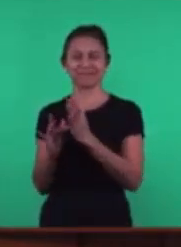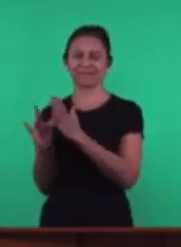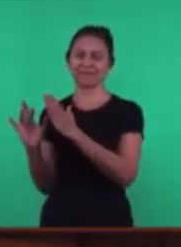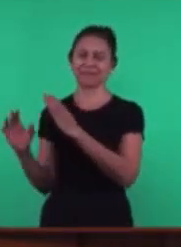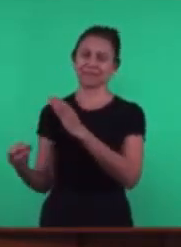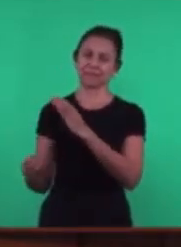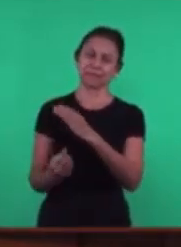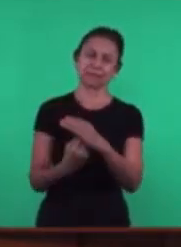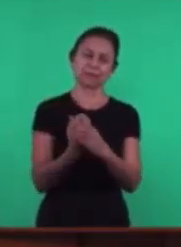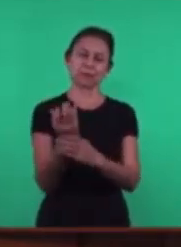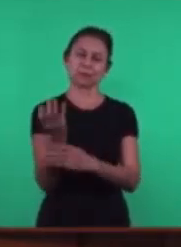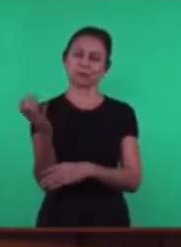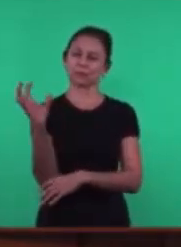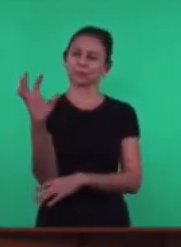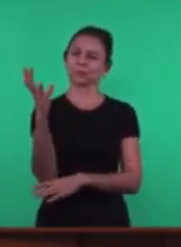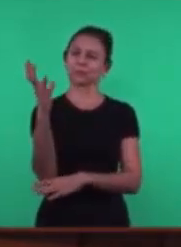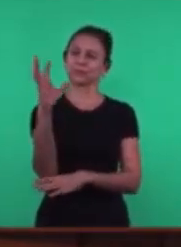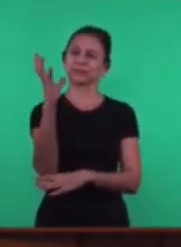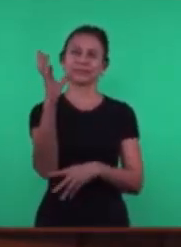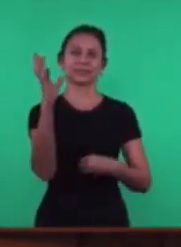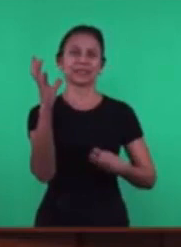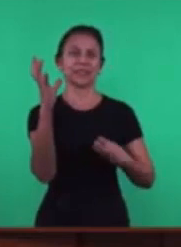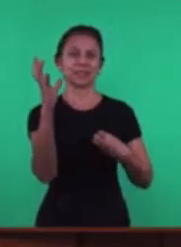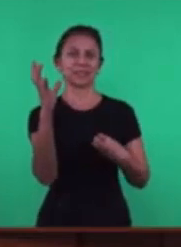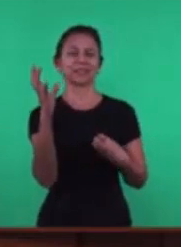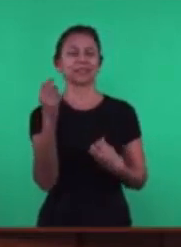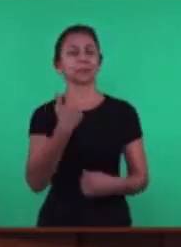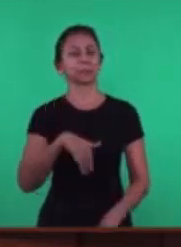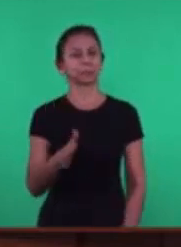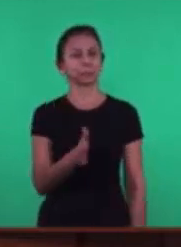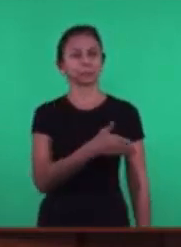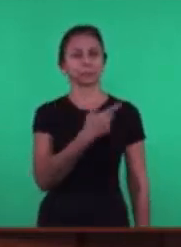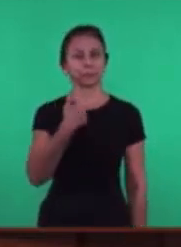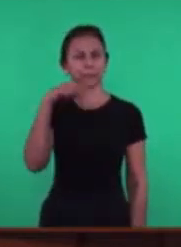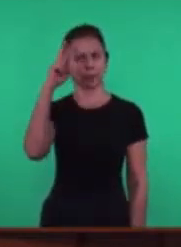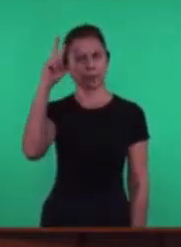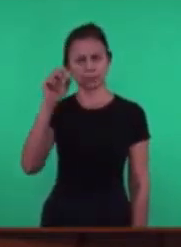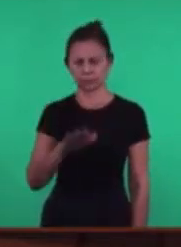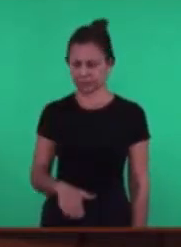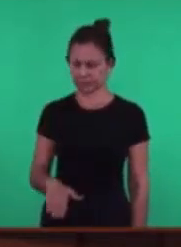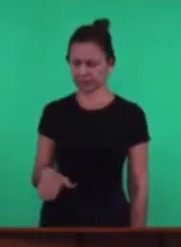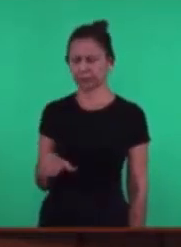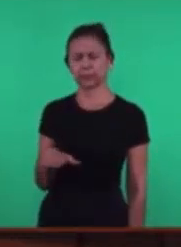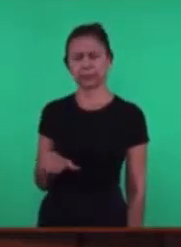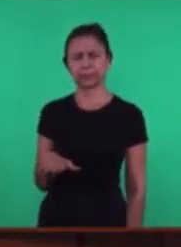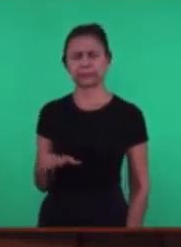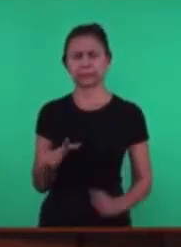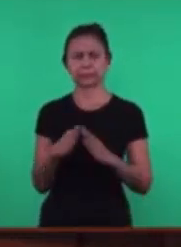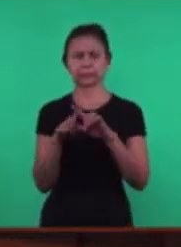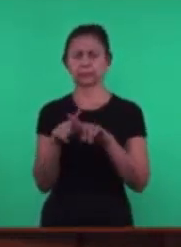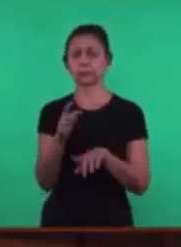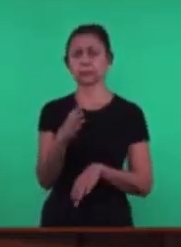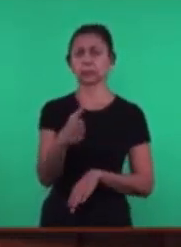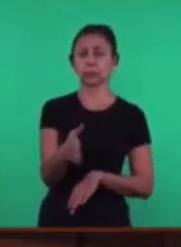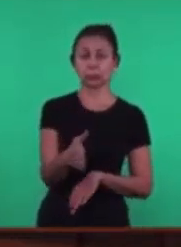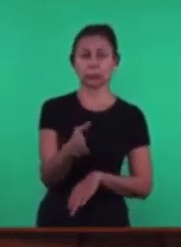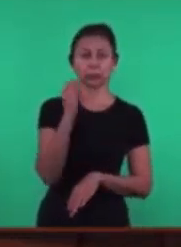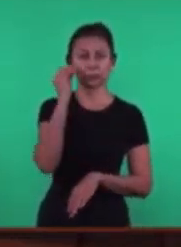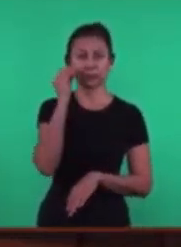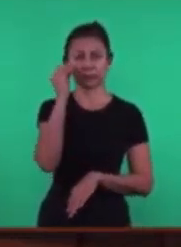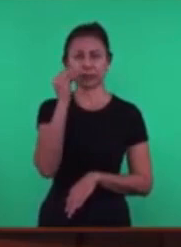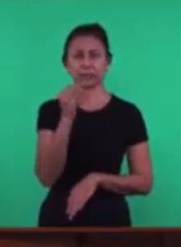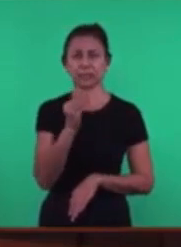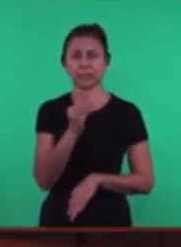aquela Que cresce No seu coração Na sua vida Eu me lembro De uma criança Que entrou Numa das nossas igrejas Os pais não